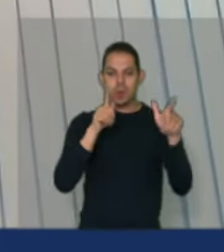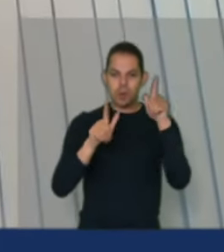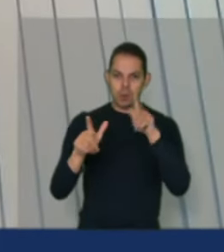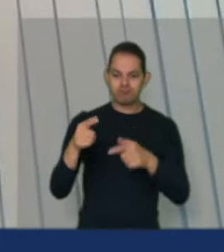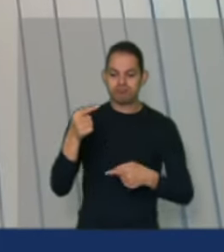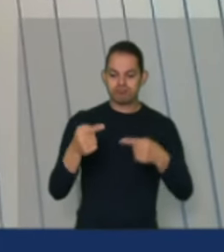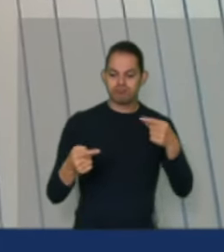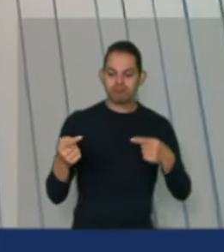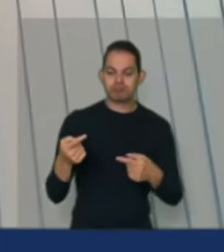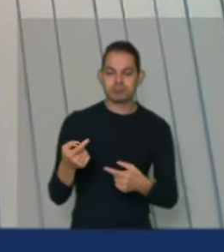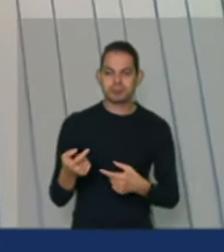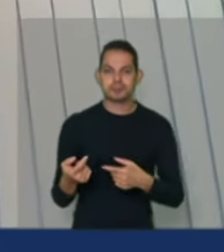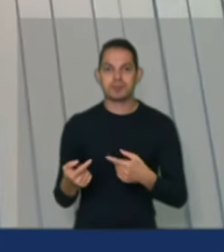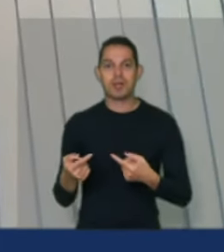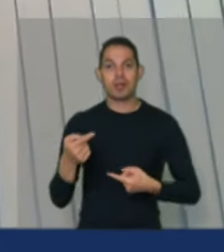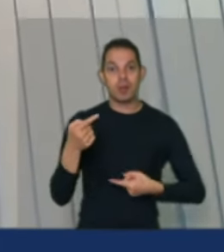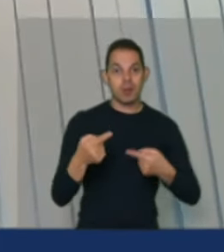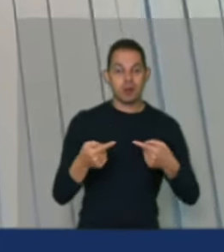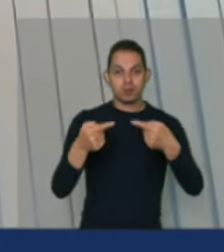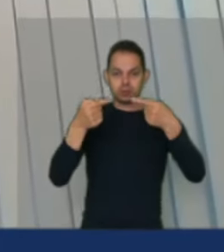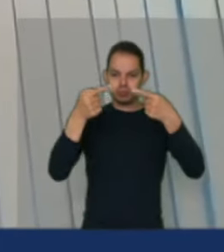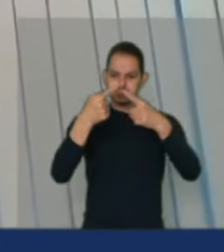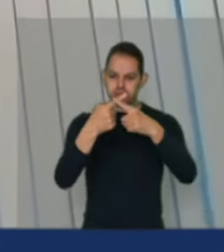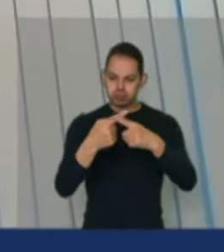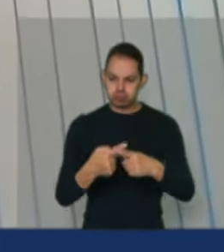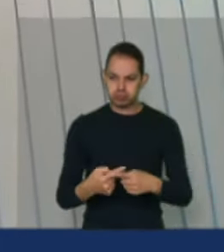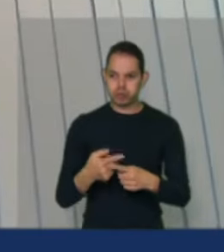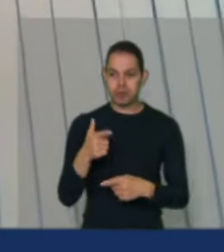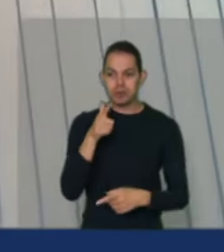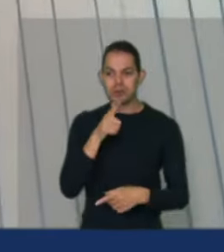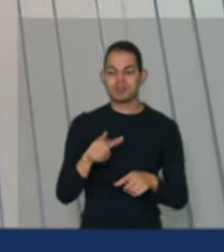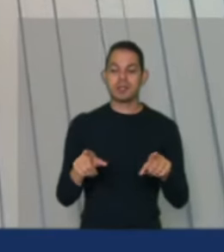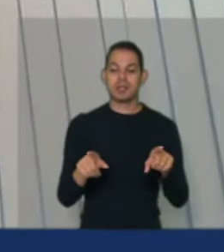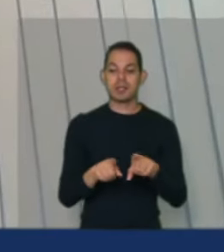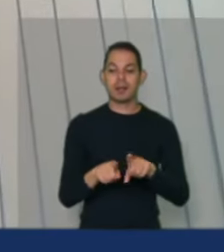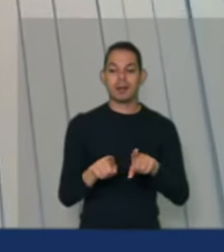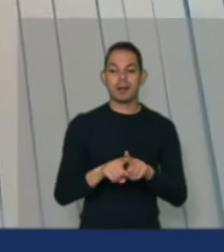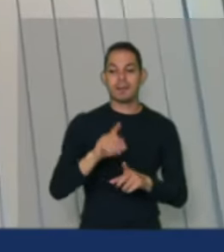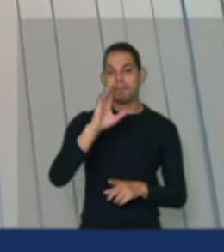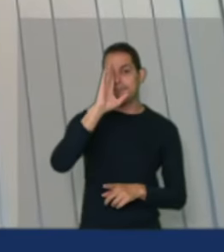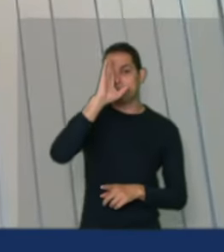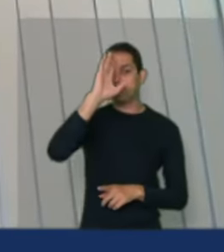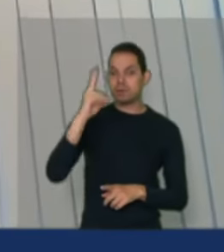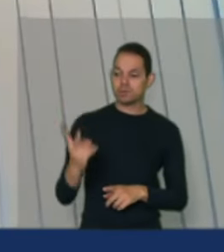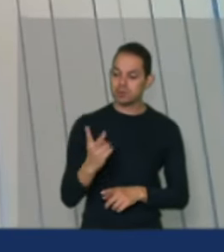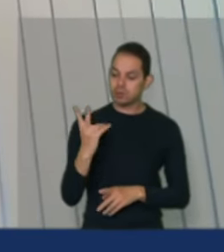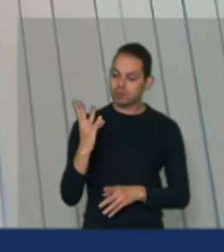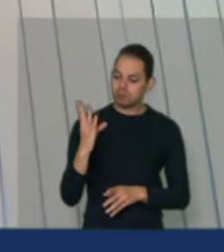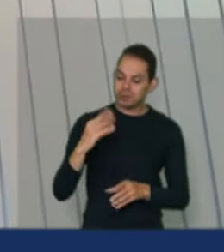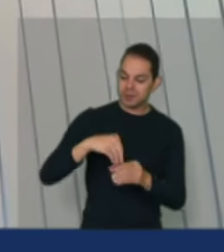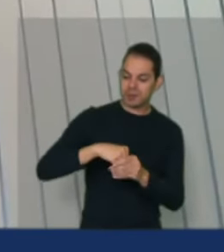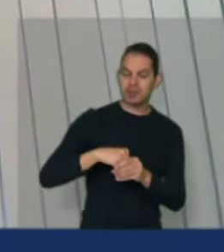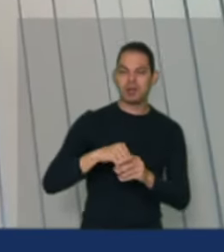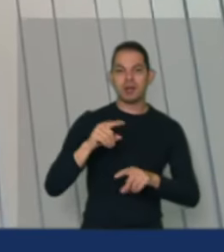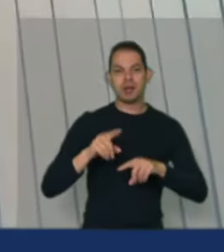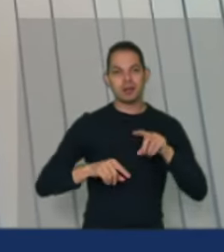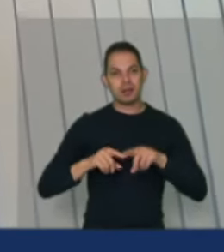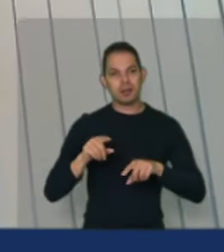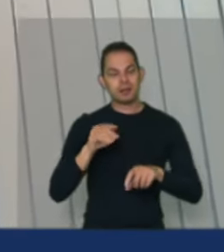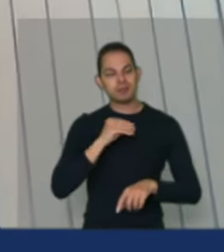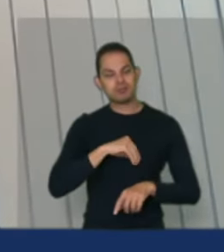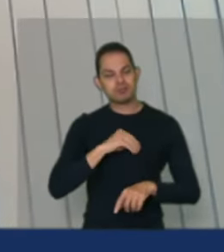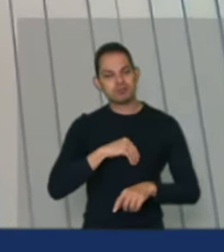consiga ser competitivo e consiga principalmente agregar valor ao seu produto e agregar renda à sua